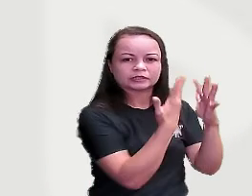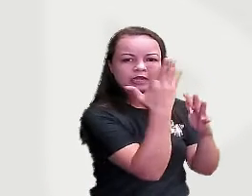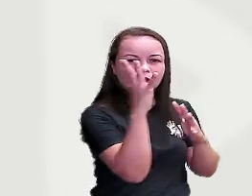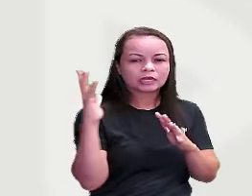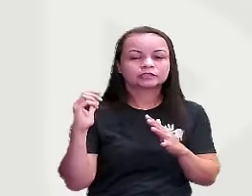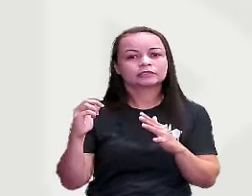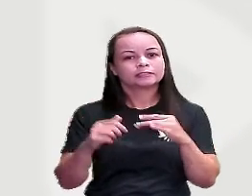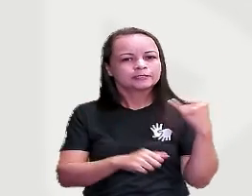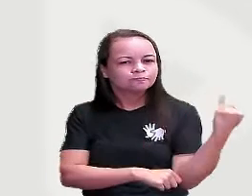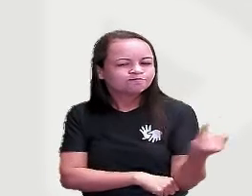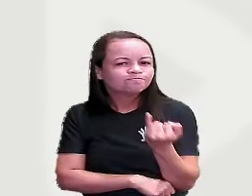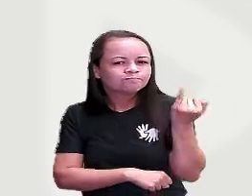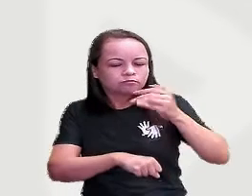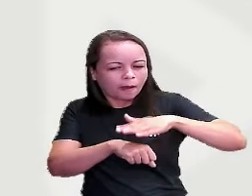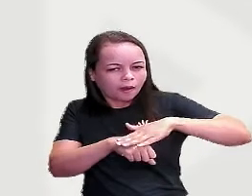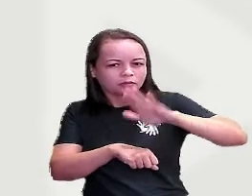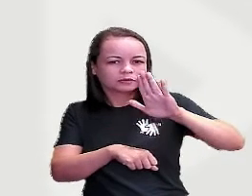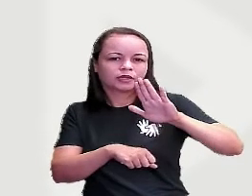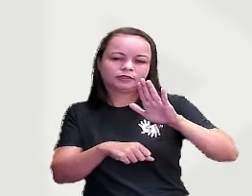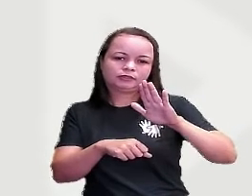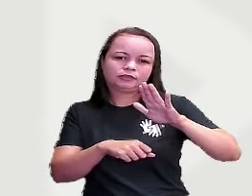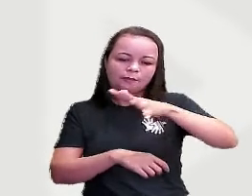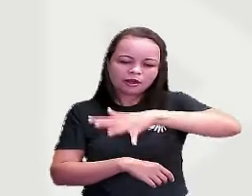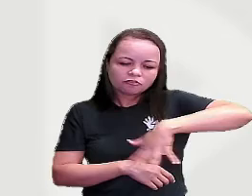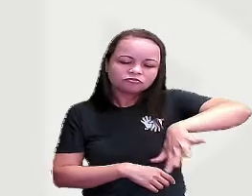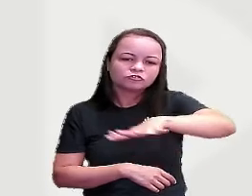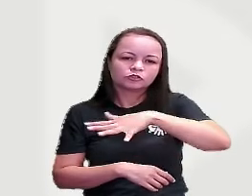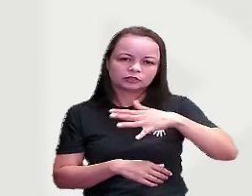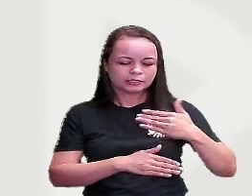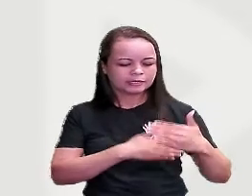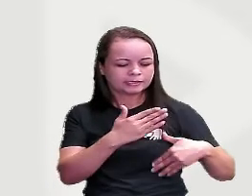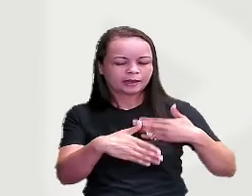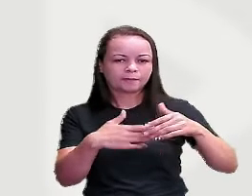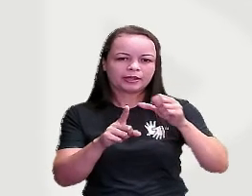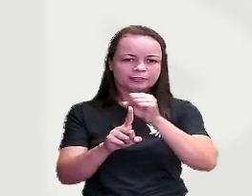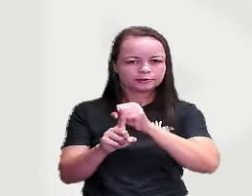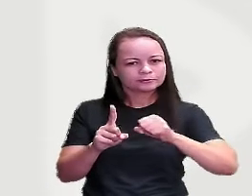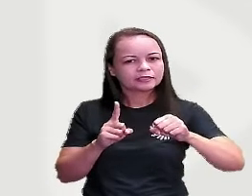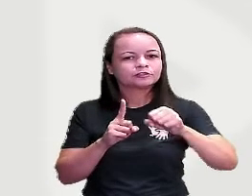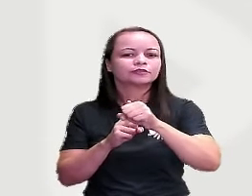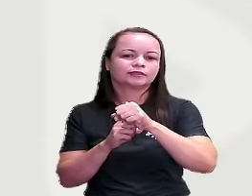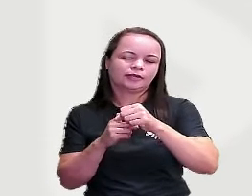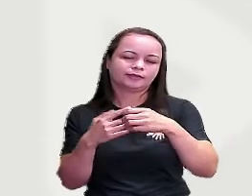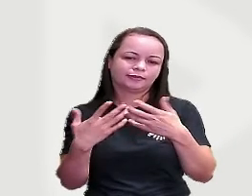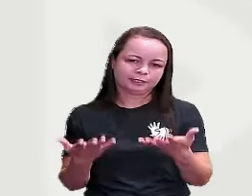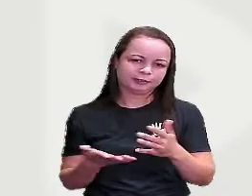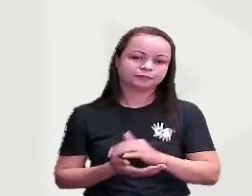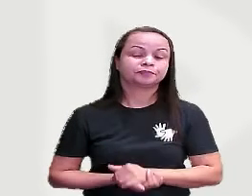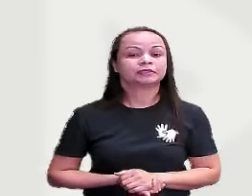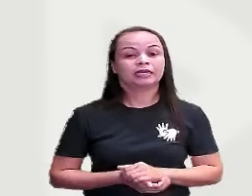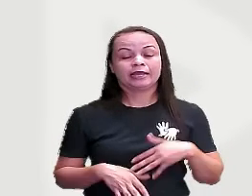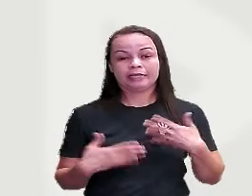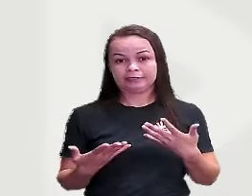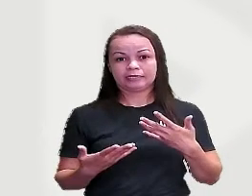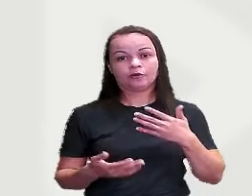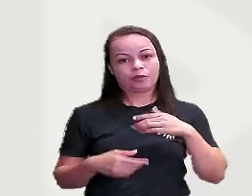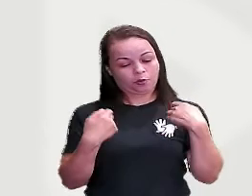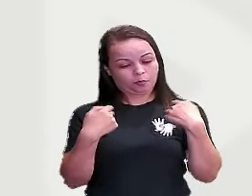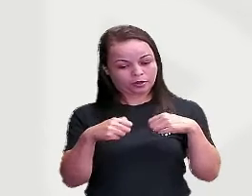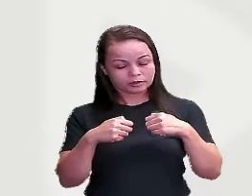extrema importância Para o funcionamento De toda a sociedade Ou seja Eu dependo da